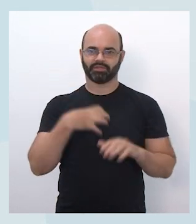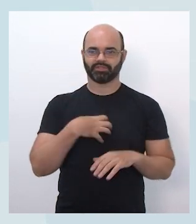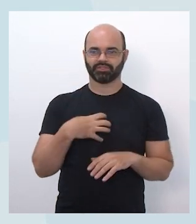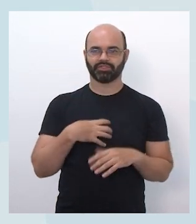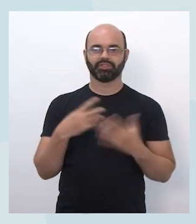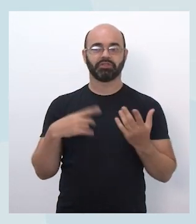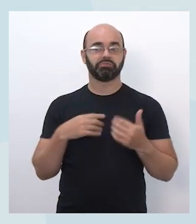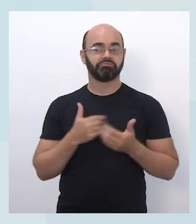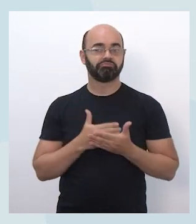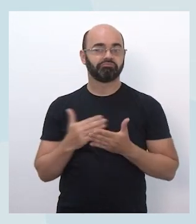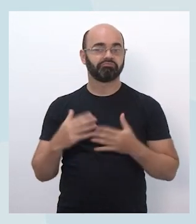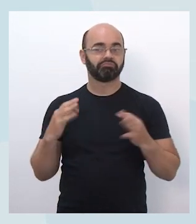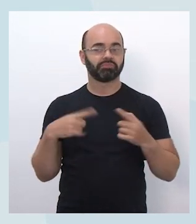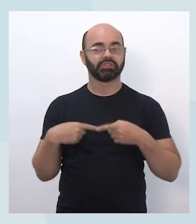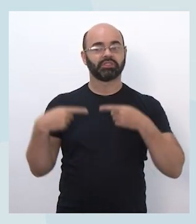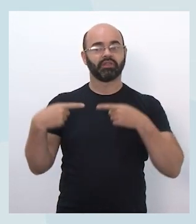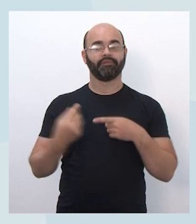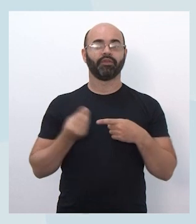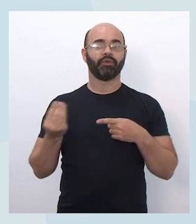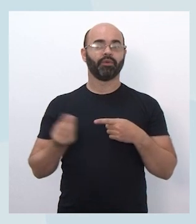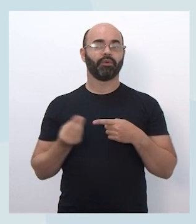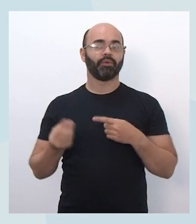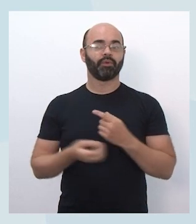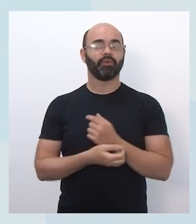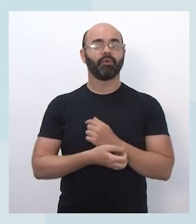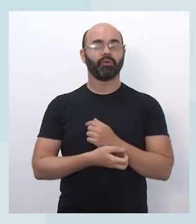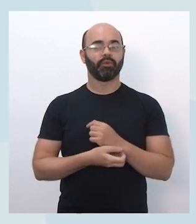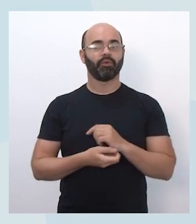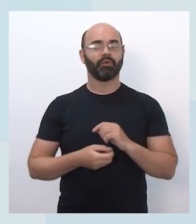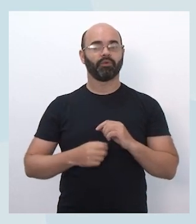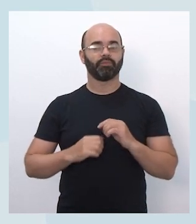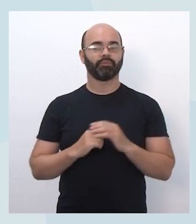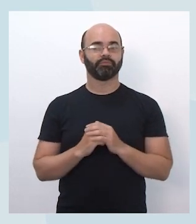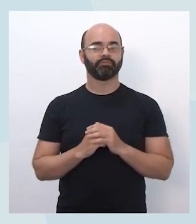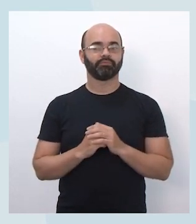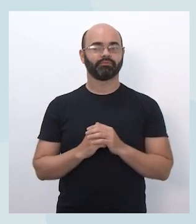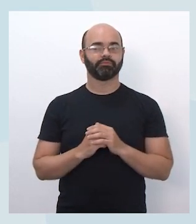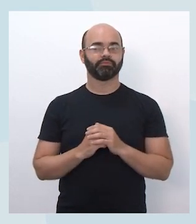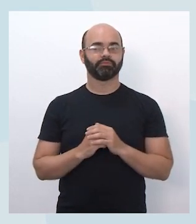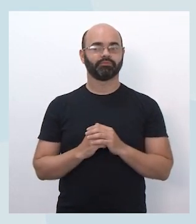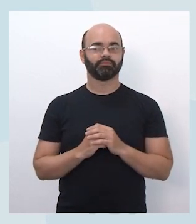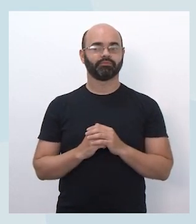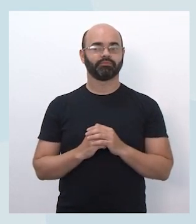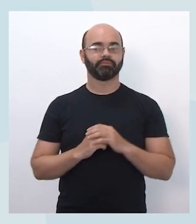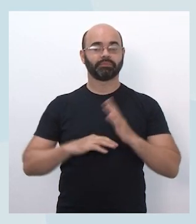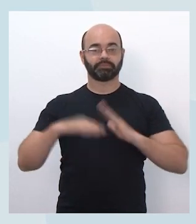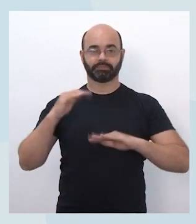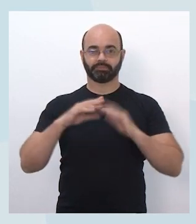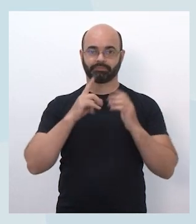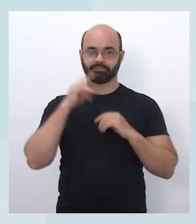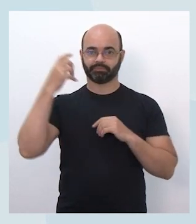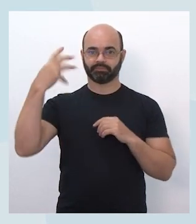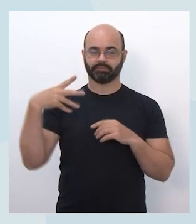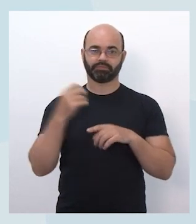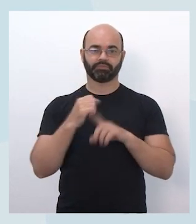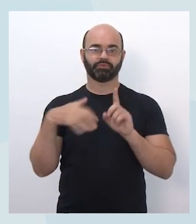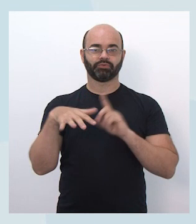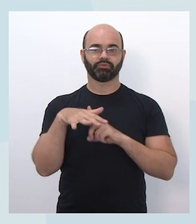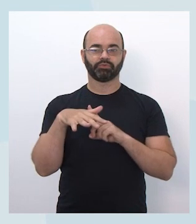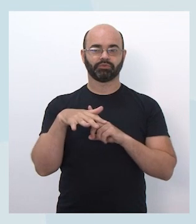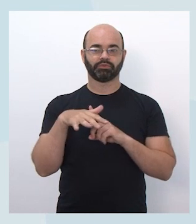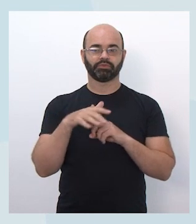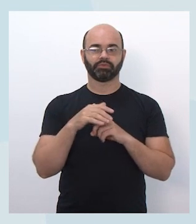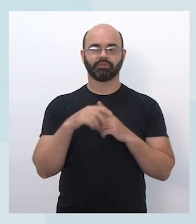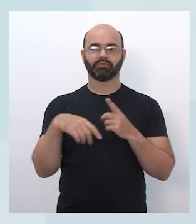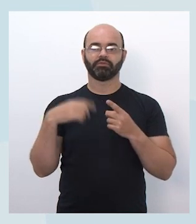desafio também proposto, uma seleção de habilidades a partir da matriz do programa, que são a matriz de habilidades essenciais, a definição